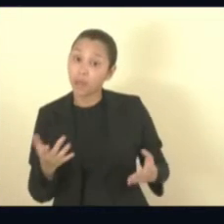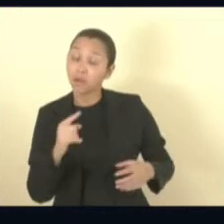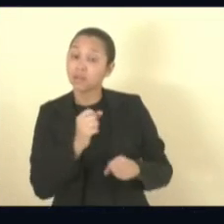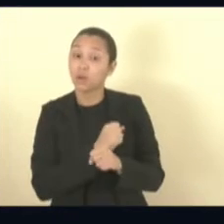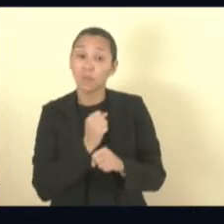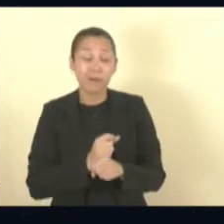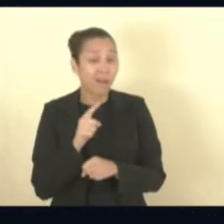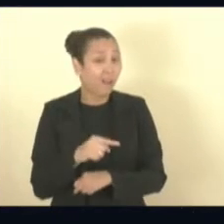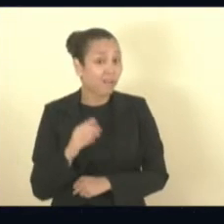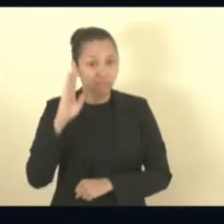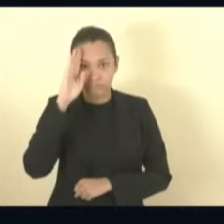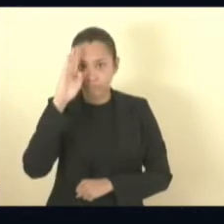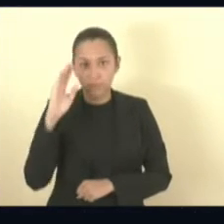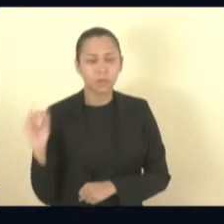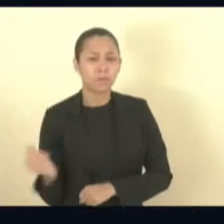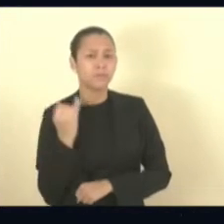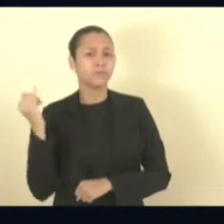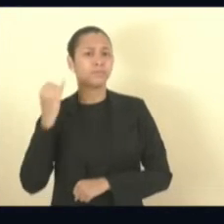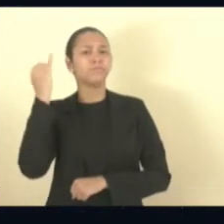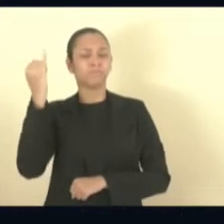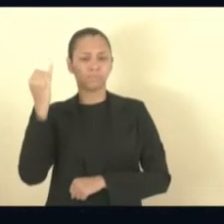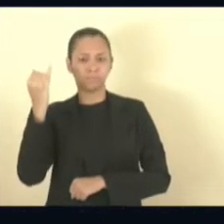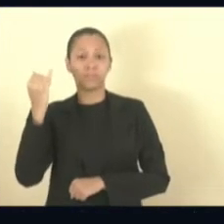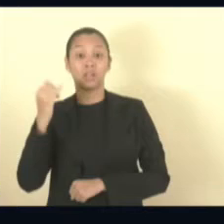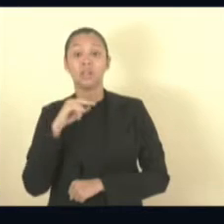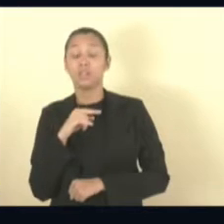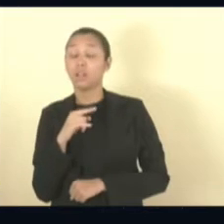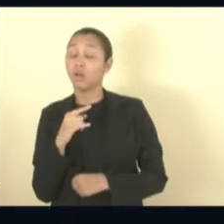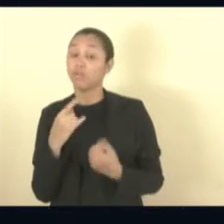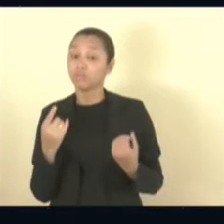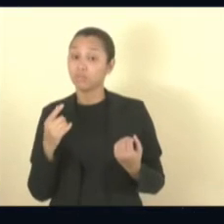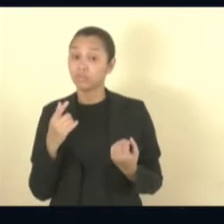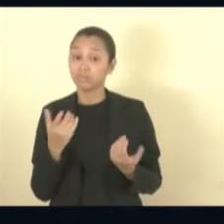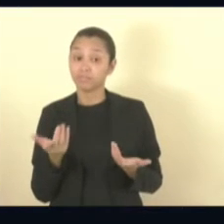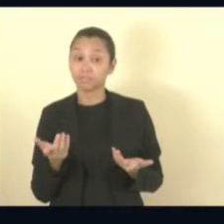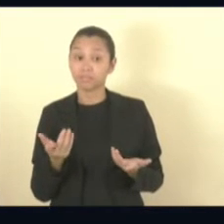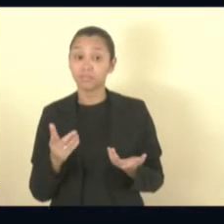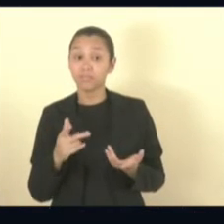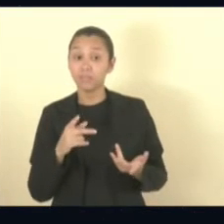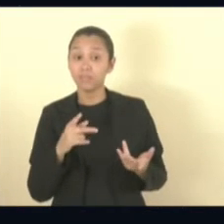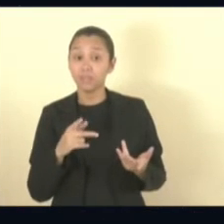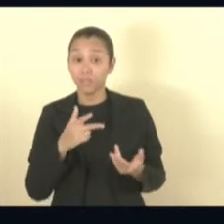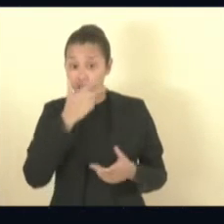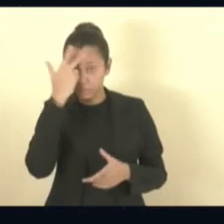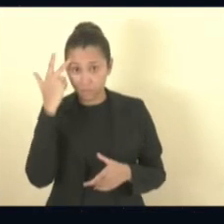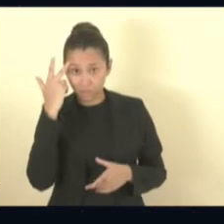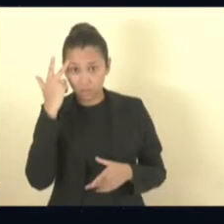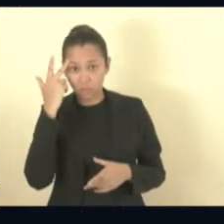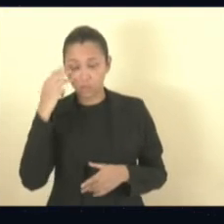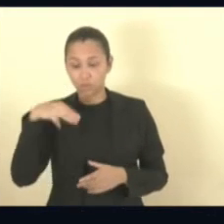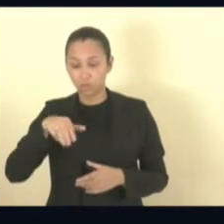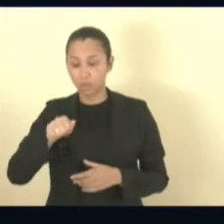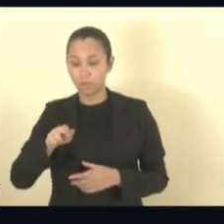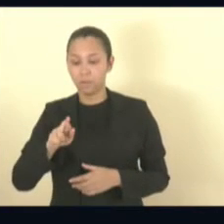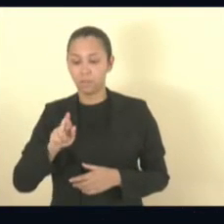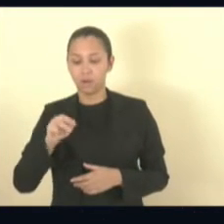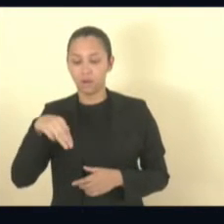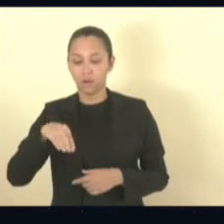e chega a ser tão importante que o pessoal do Marmo e do Granito estão